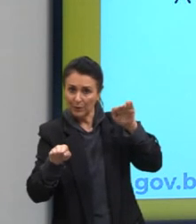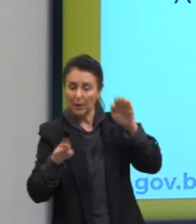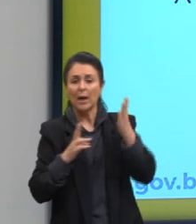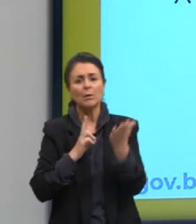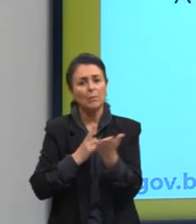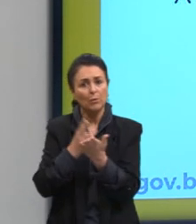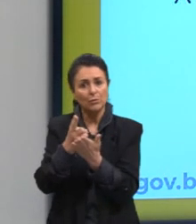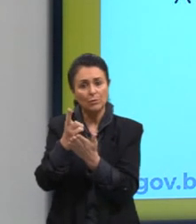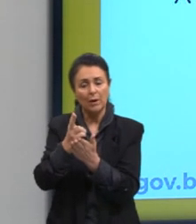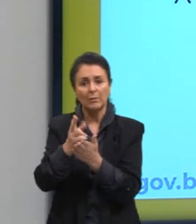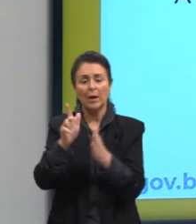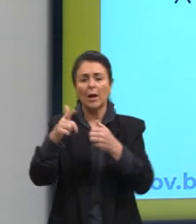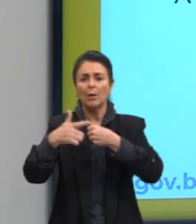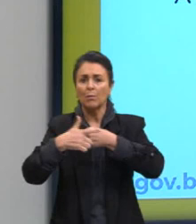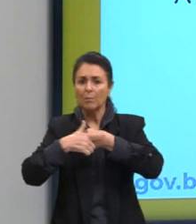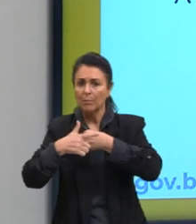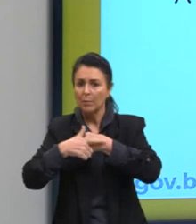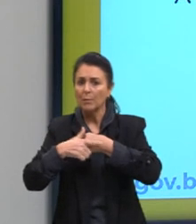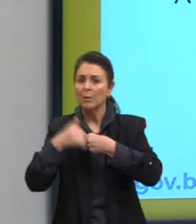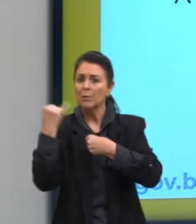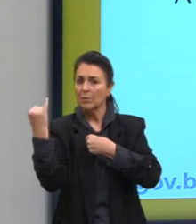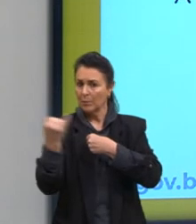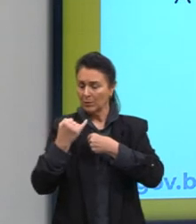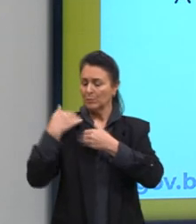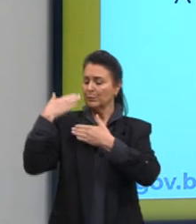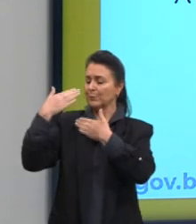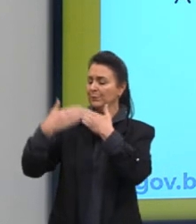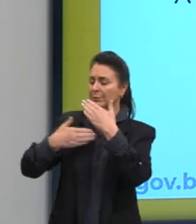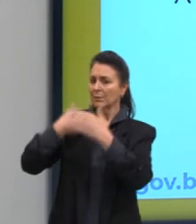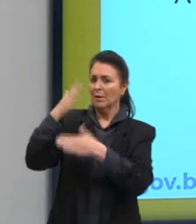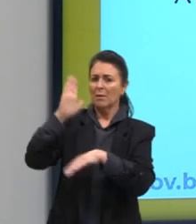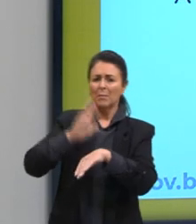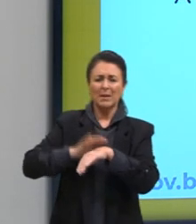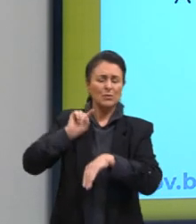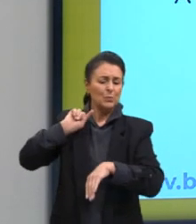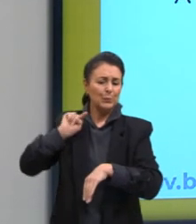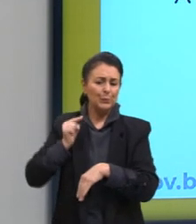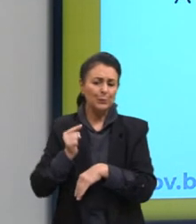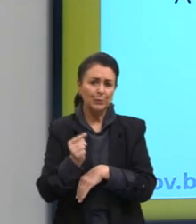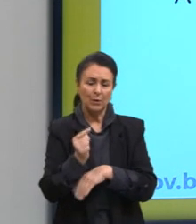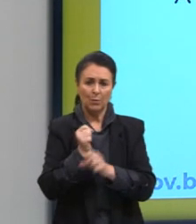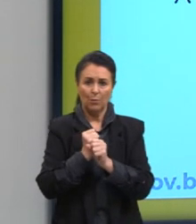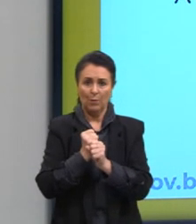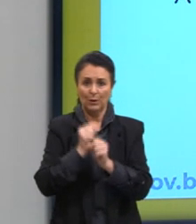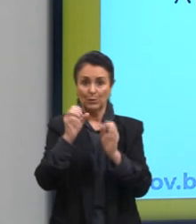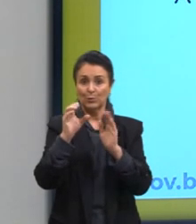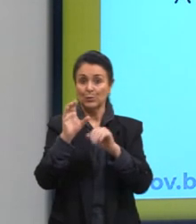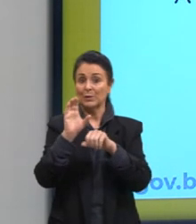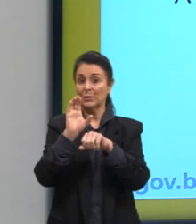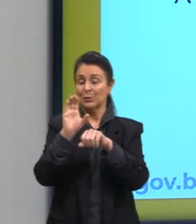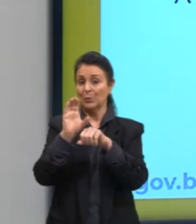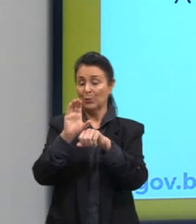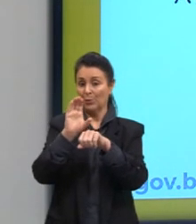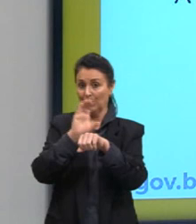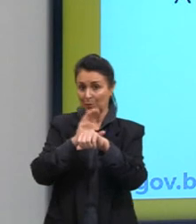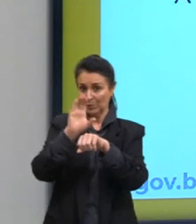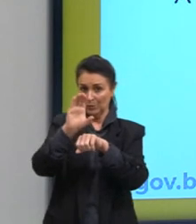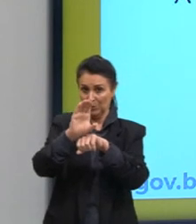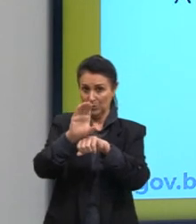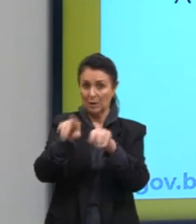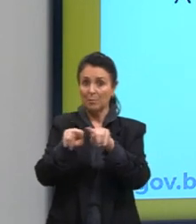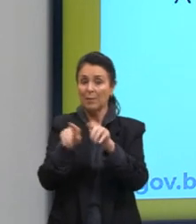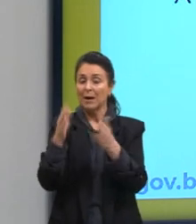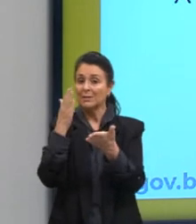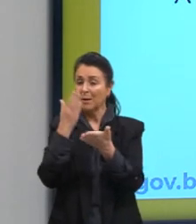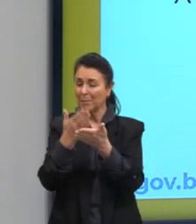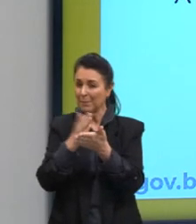relação ao papel que haviam desempenhado havia mais de mil anos no continente. Mas, em meados daquele século,